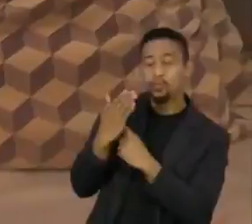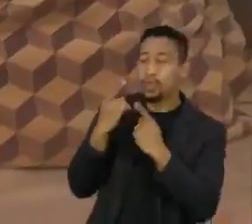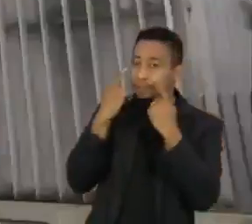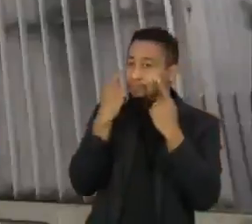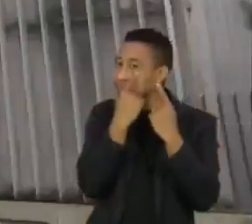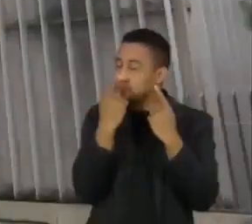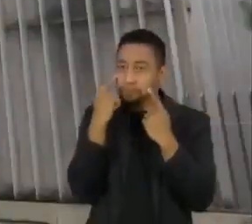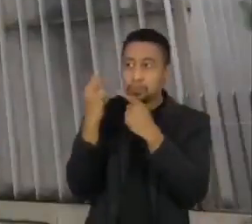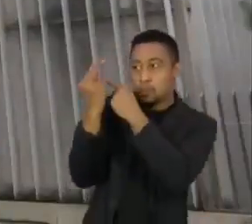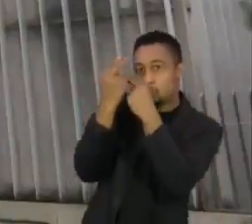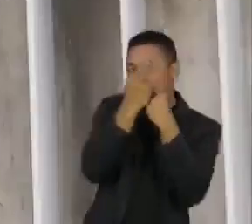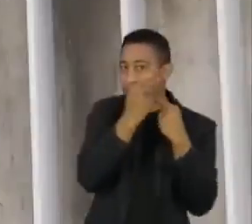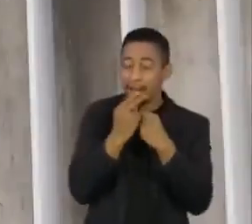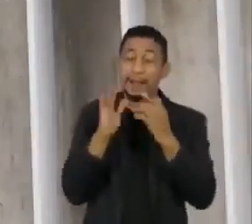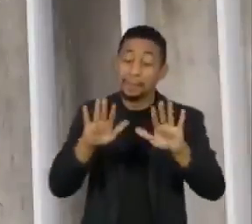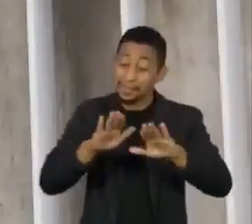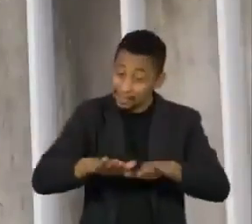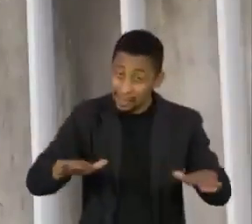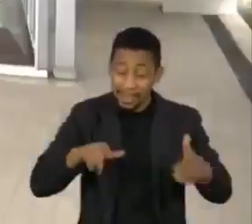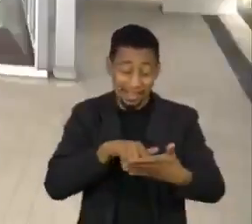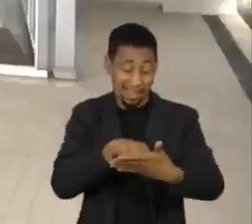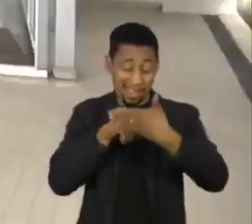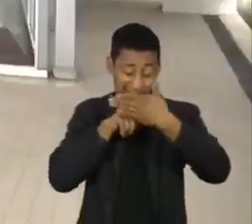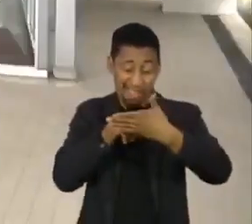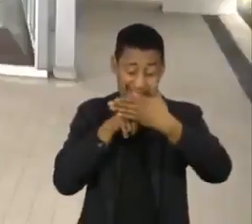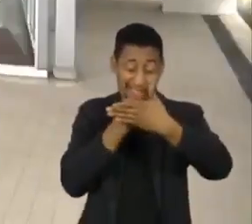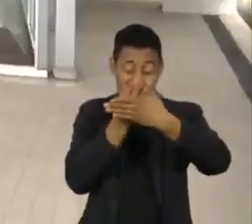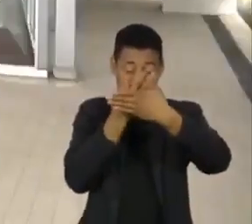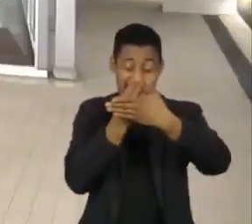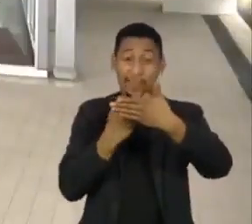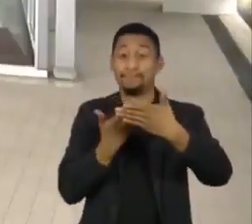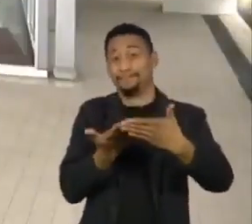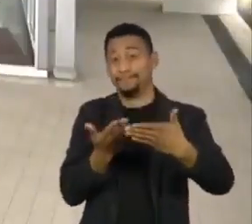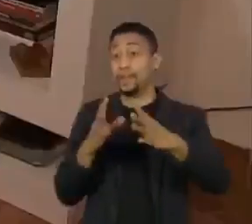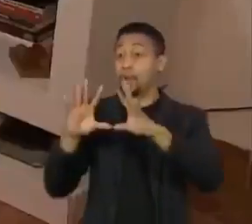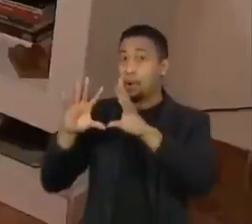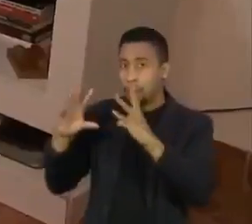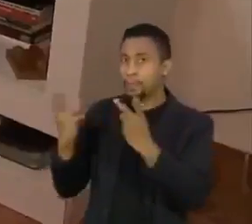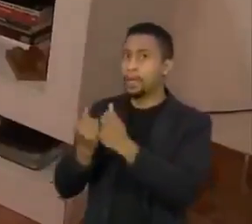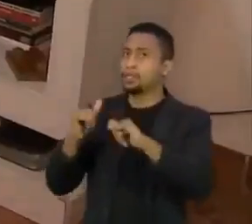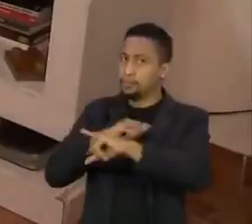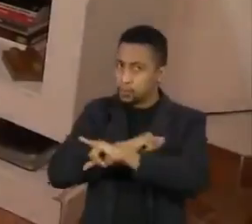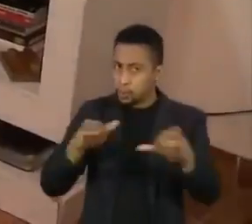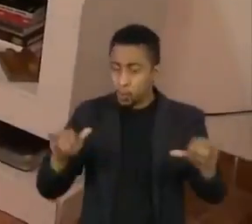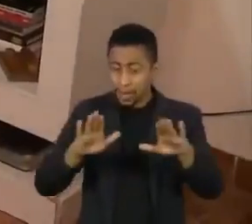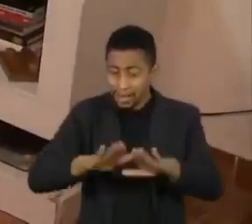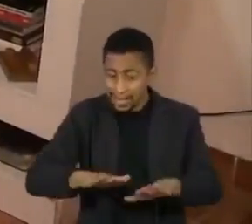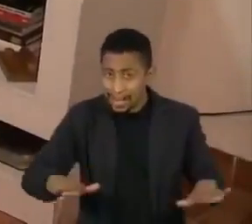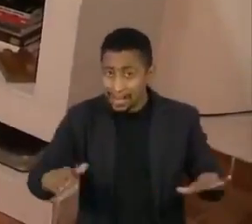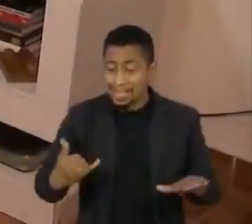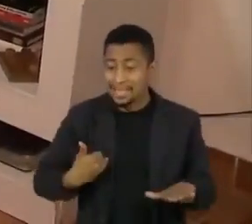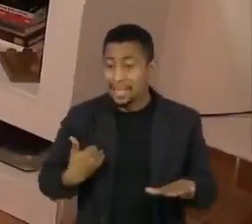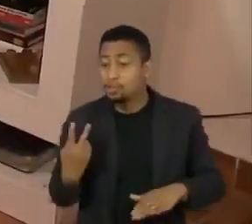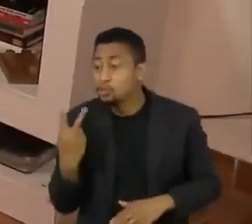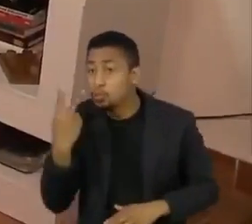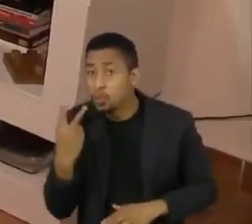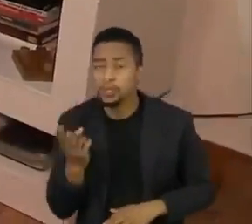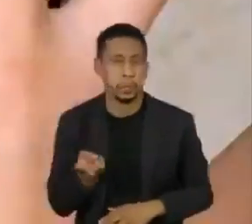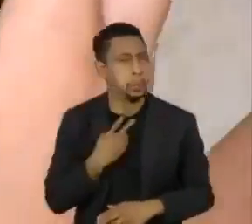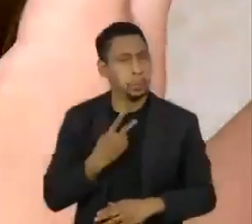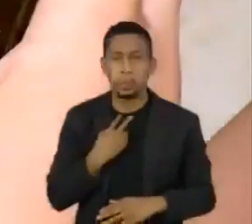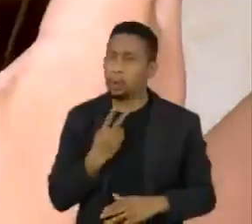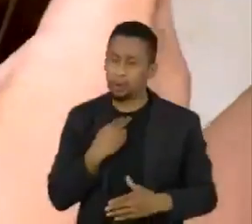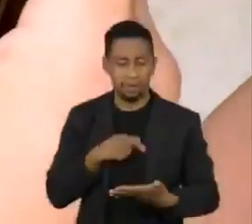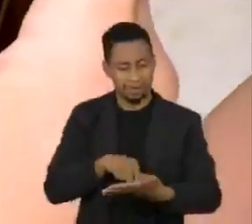às telinhas. Segundo a Organização Mundial da Saúde, crianças de até 2 anos não devem ser expostas às telas.